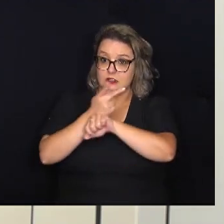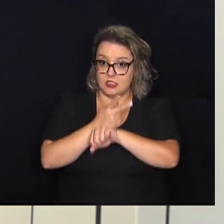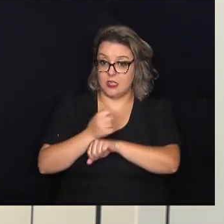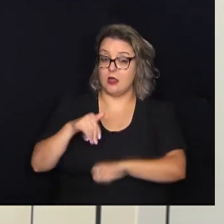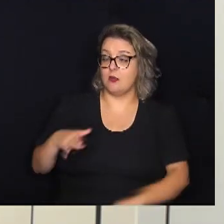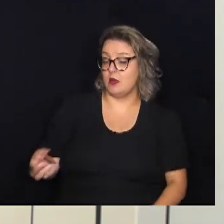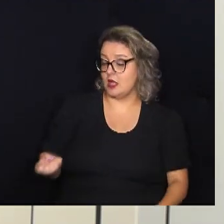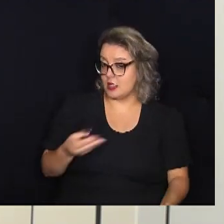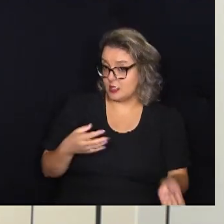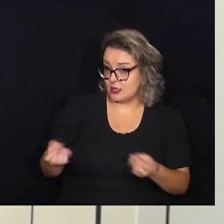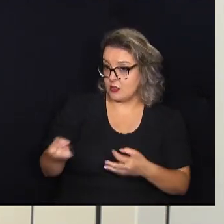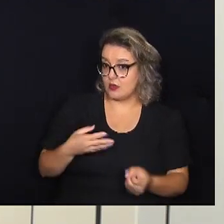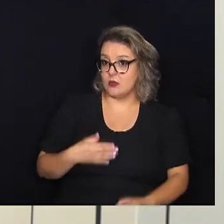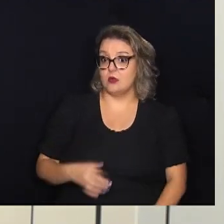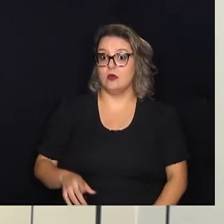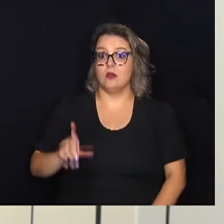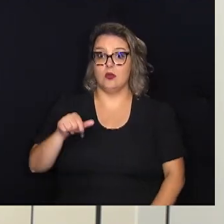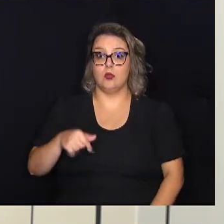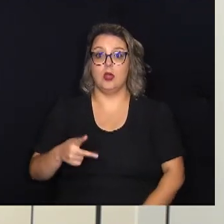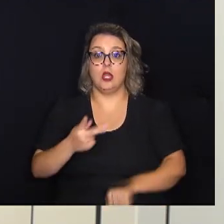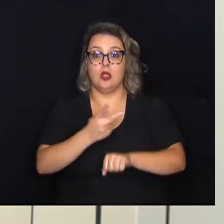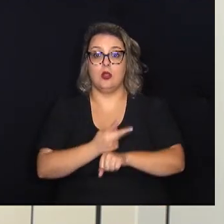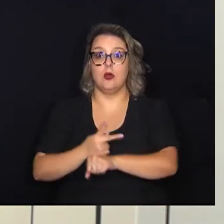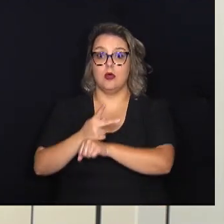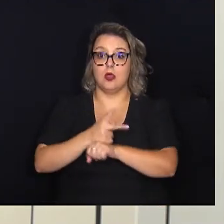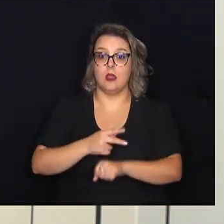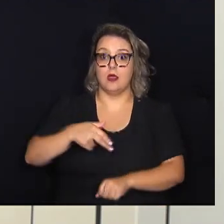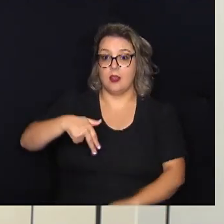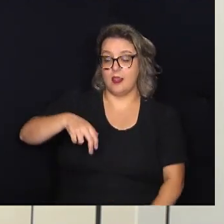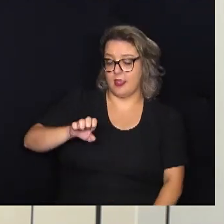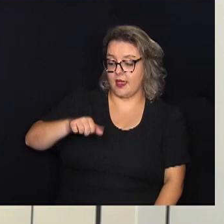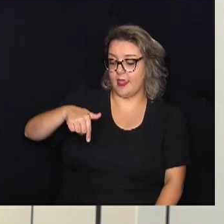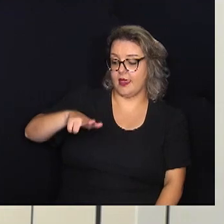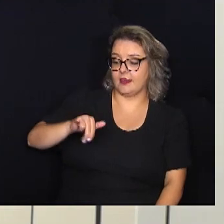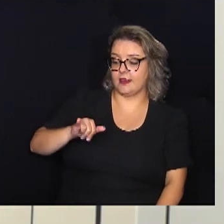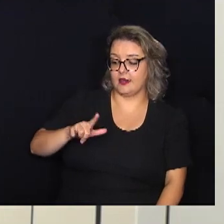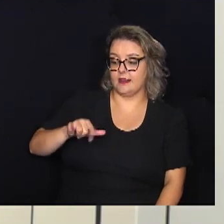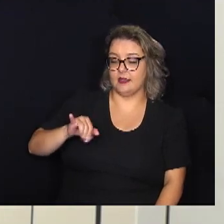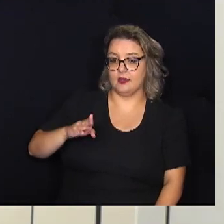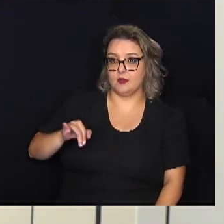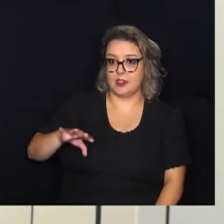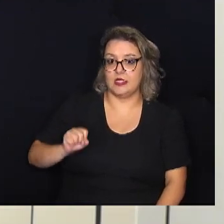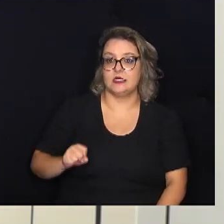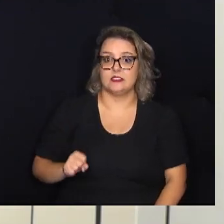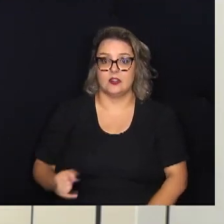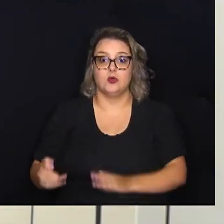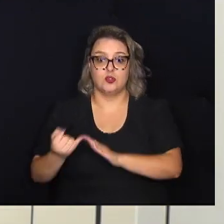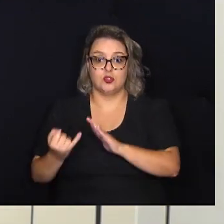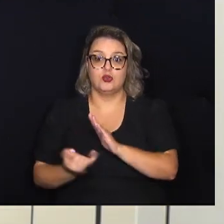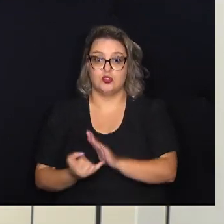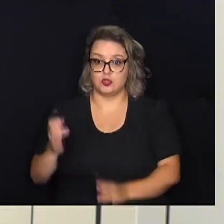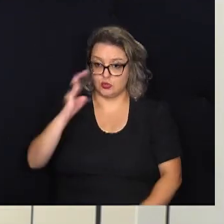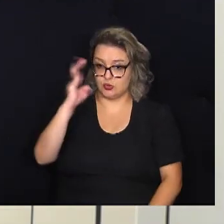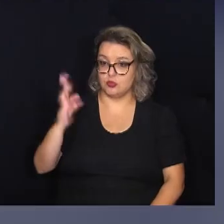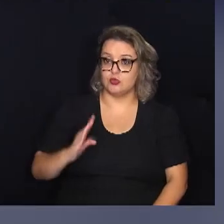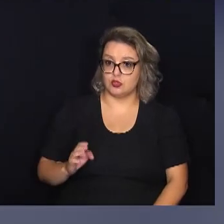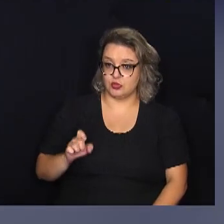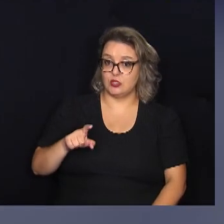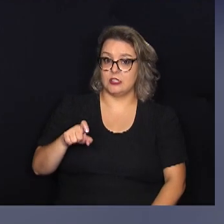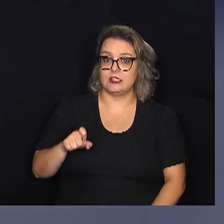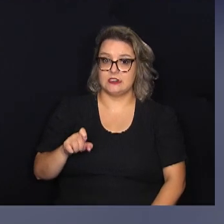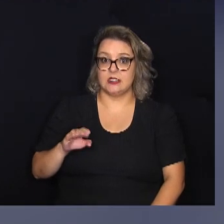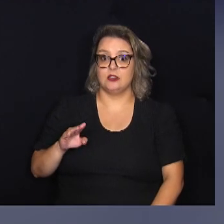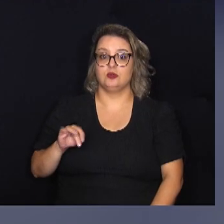recente foi o prêmio equilibrista do IBF Campinas, o Instituto Brasileiro de Executivos de